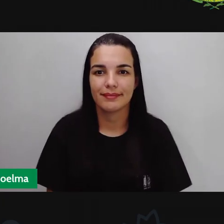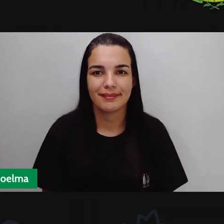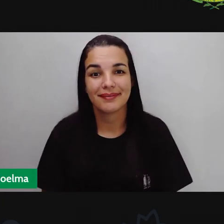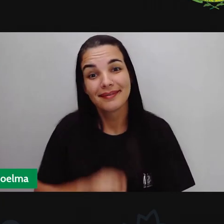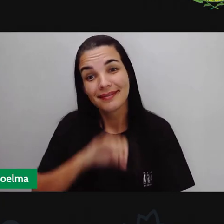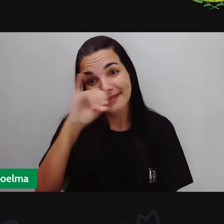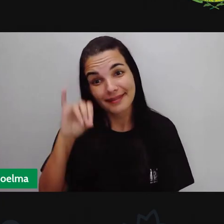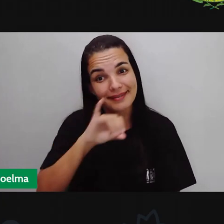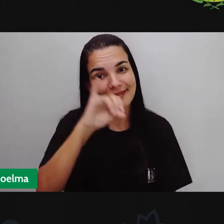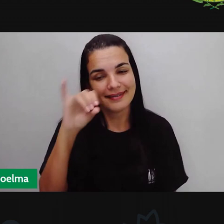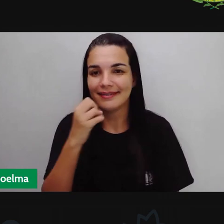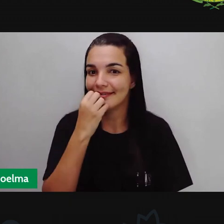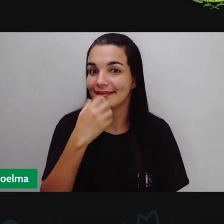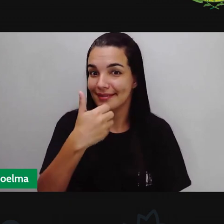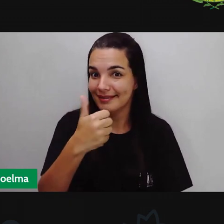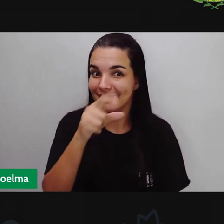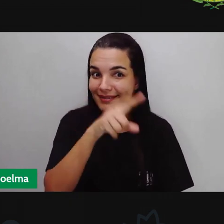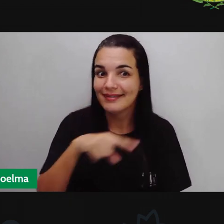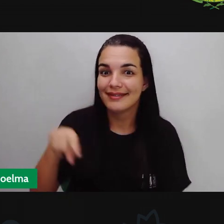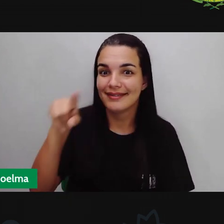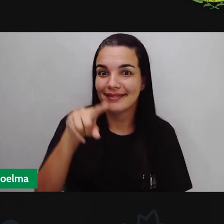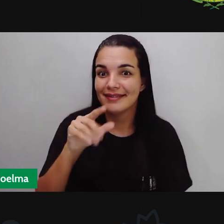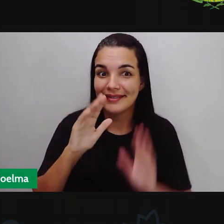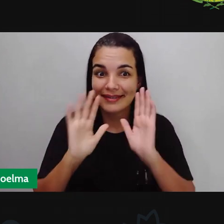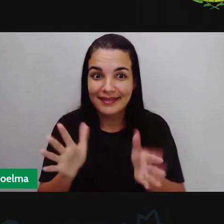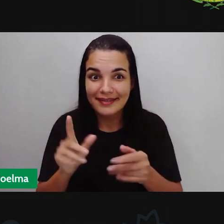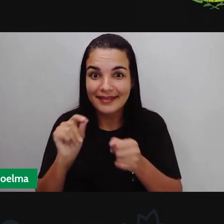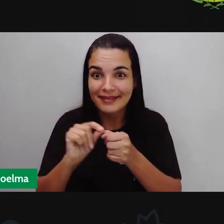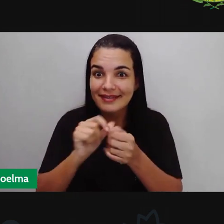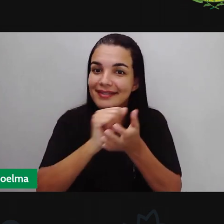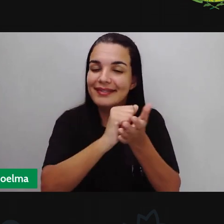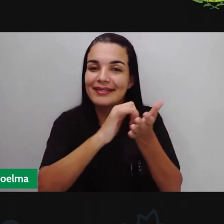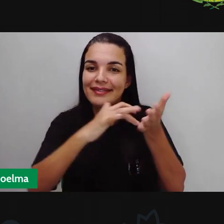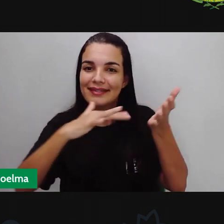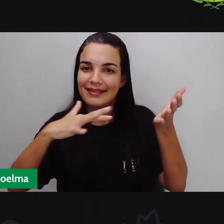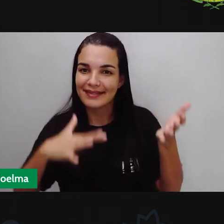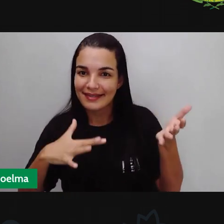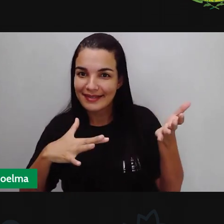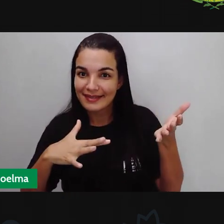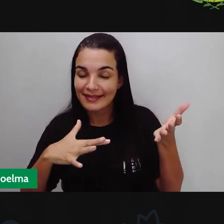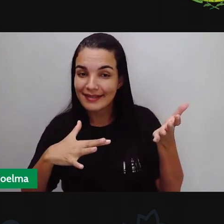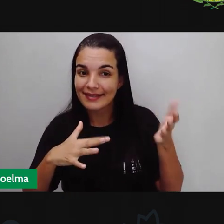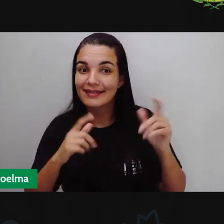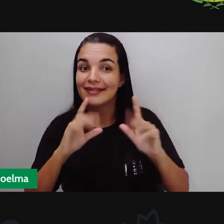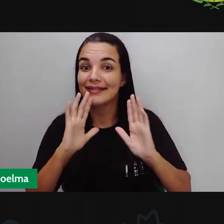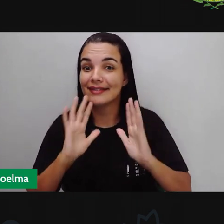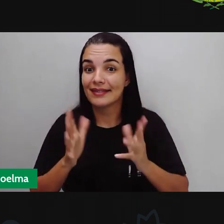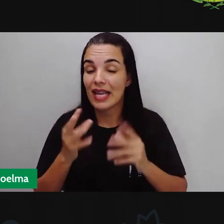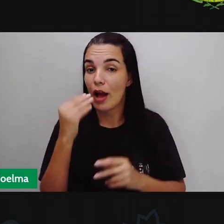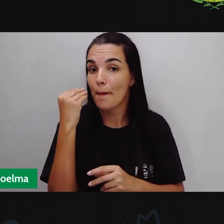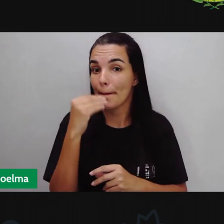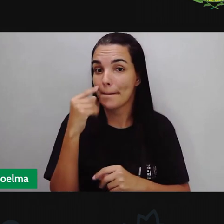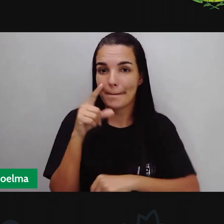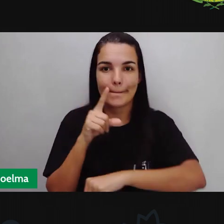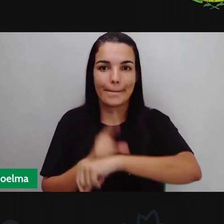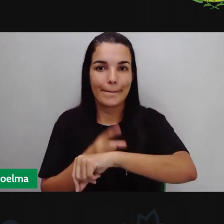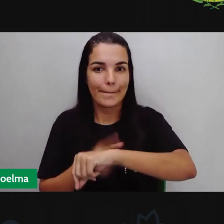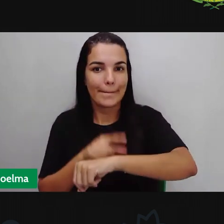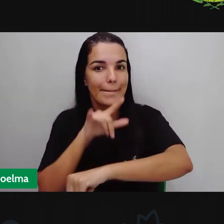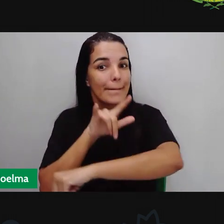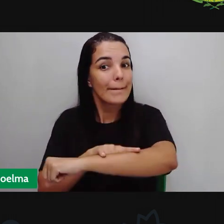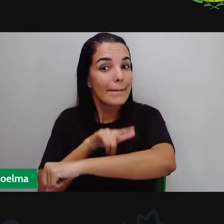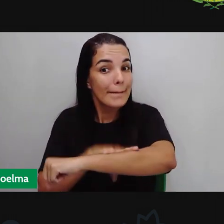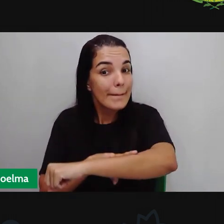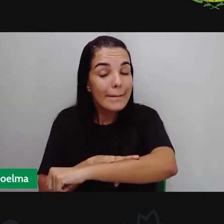Olá, amores. Tudo bem com vocês? E aí, já fizeram atividade? Aproveitaram esse tempinho já para ir ao